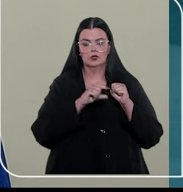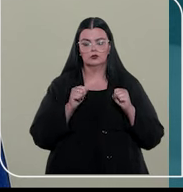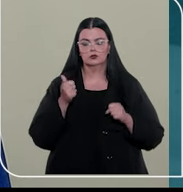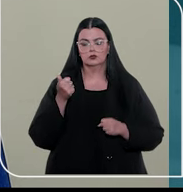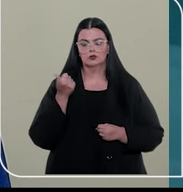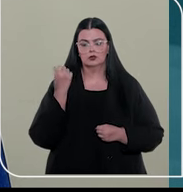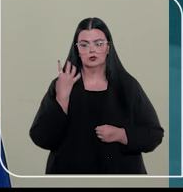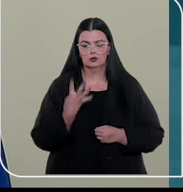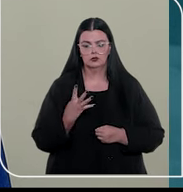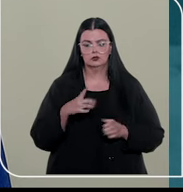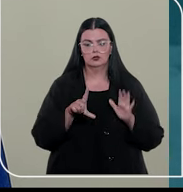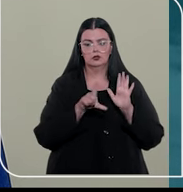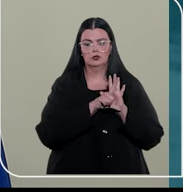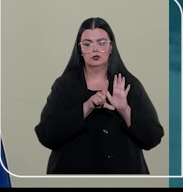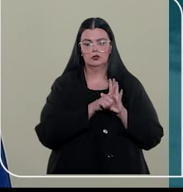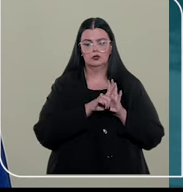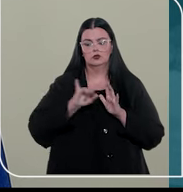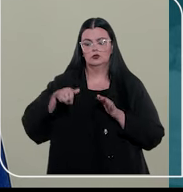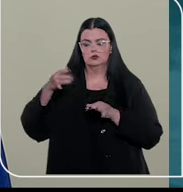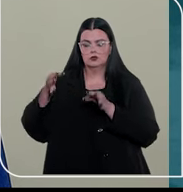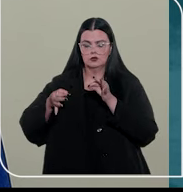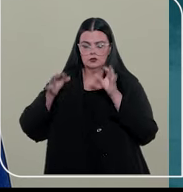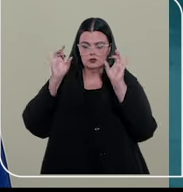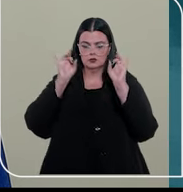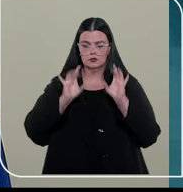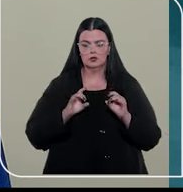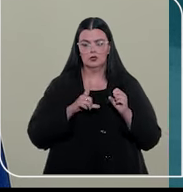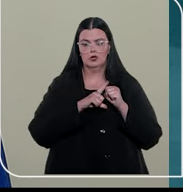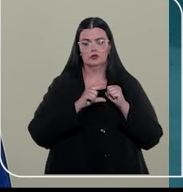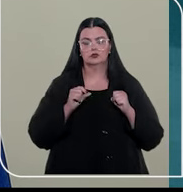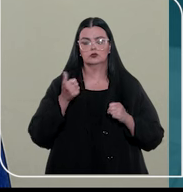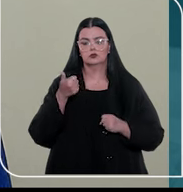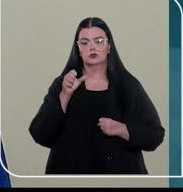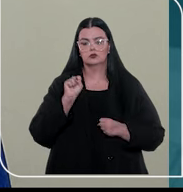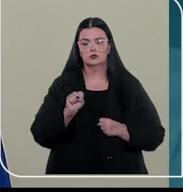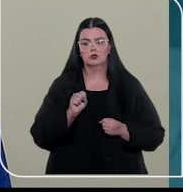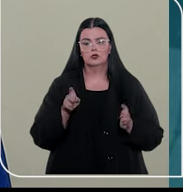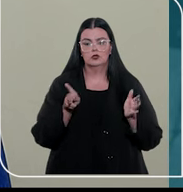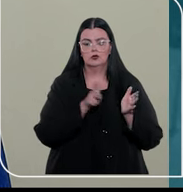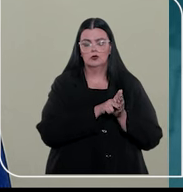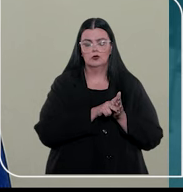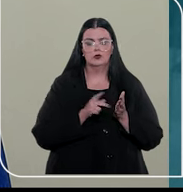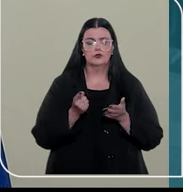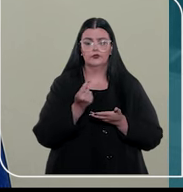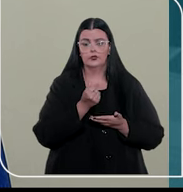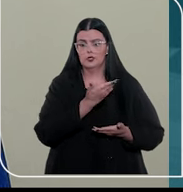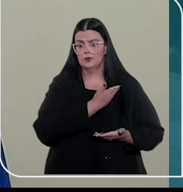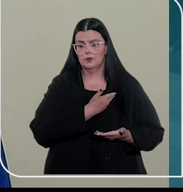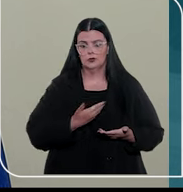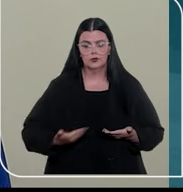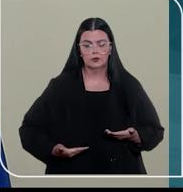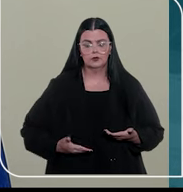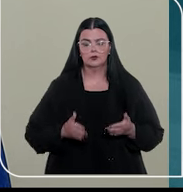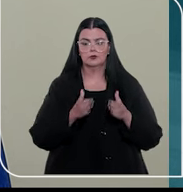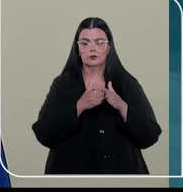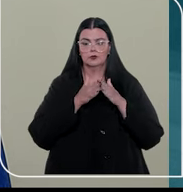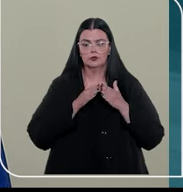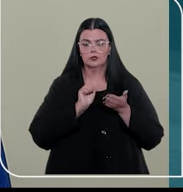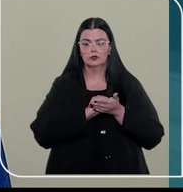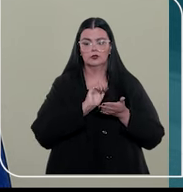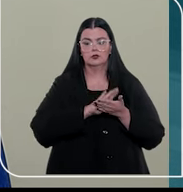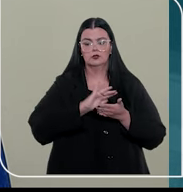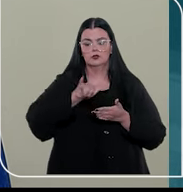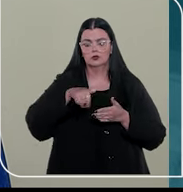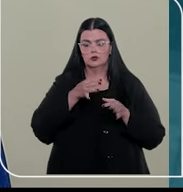14 da Lei dos Juizados Especiais Federais como o artigo 18 da Lei dos Juizados da Fazenda Pública, dispõe que só cabe o pedido de